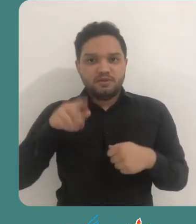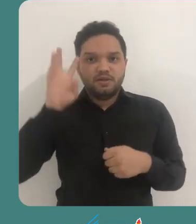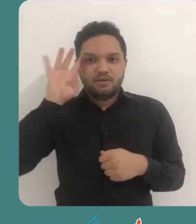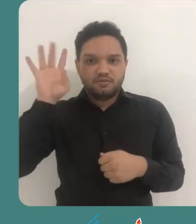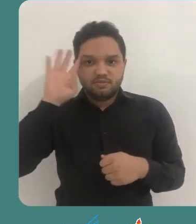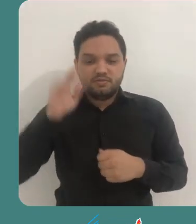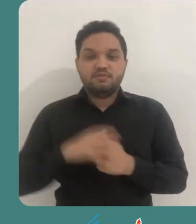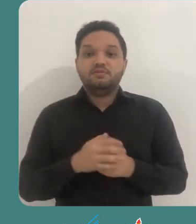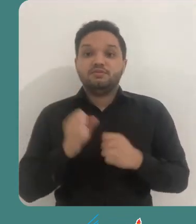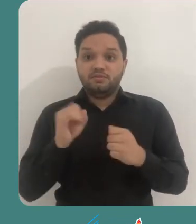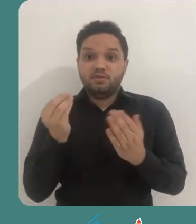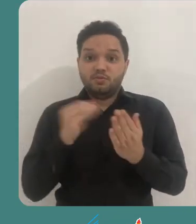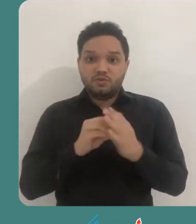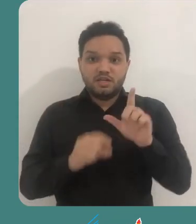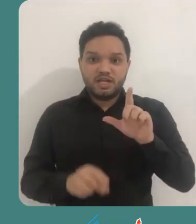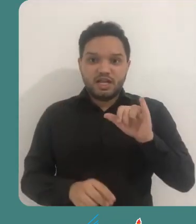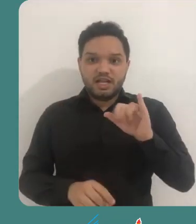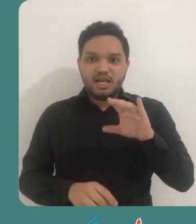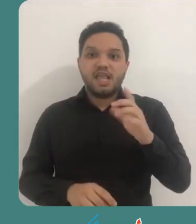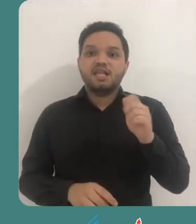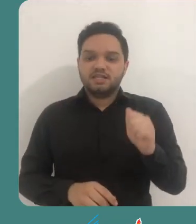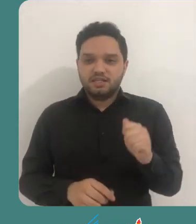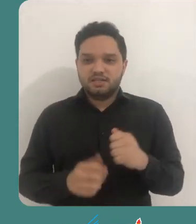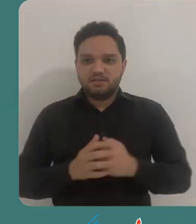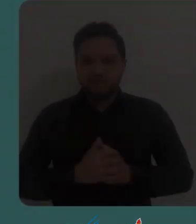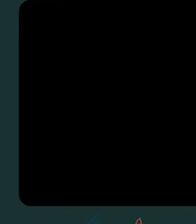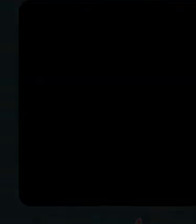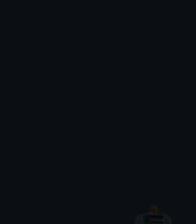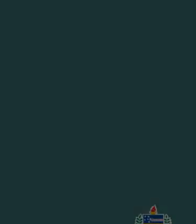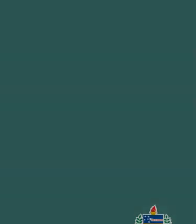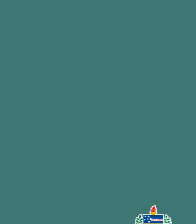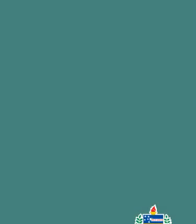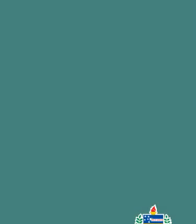pense nisso ao atribuir as licenças de suas produções.